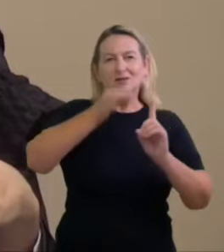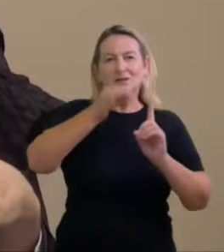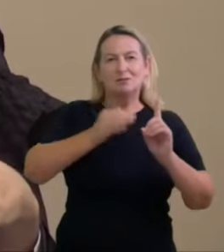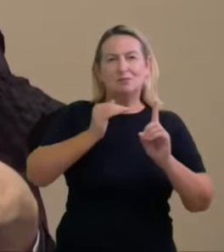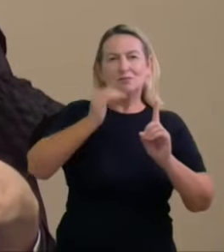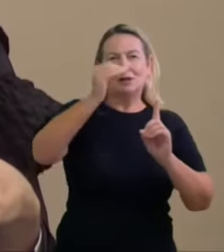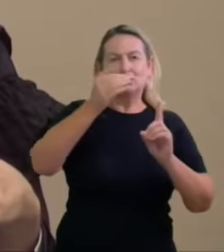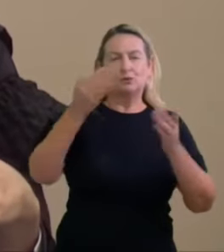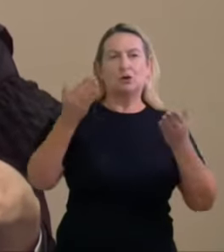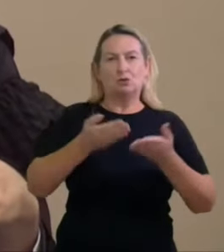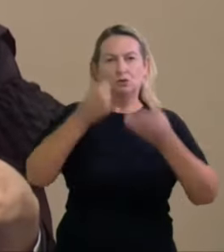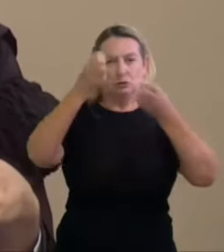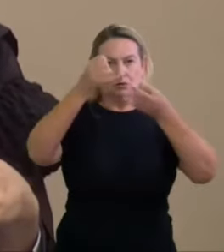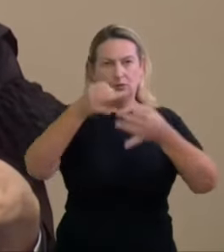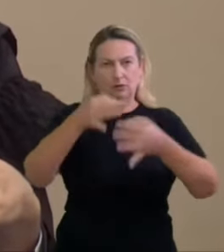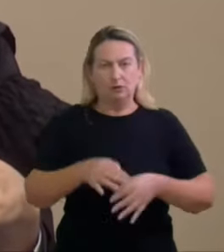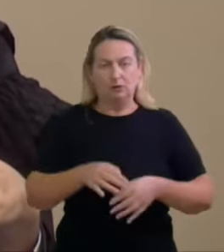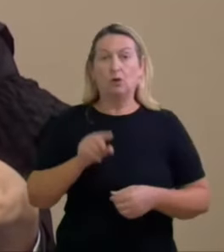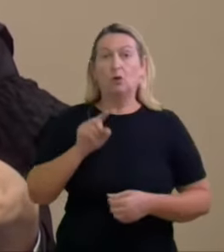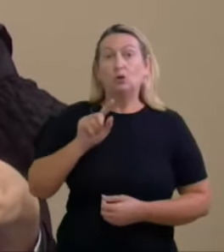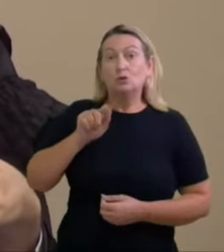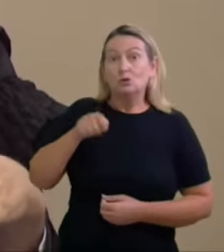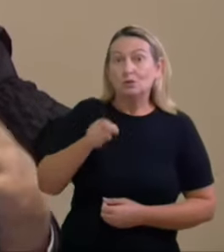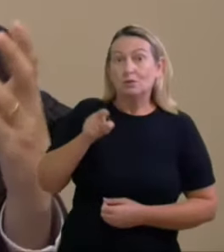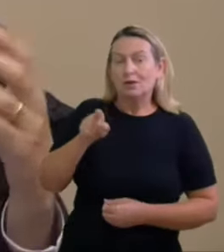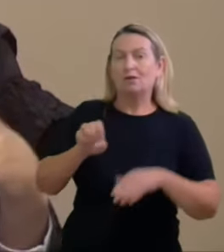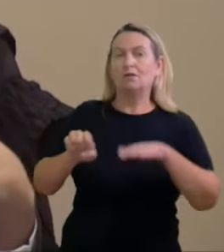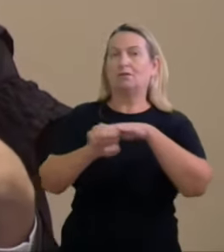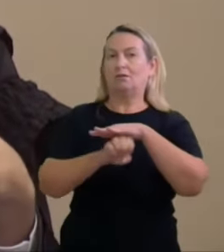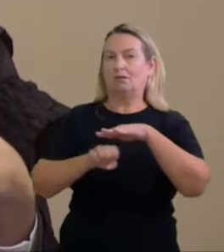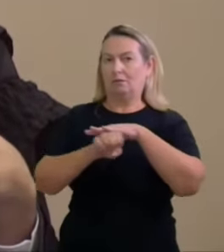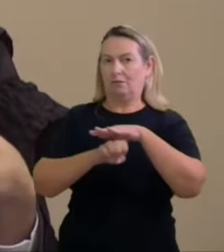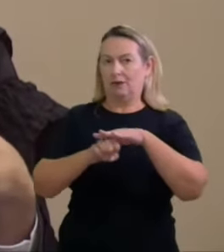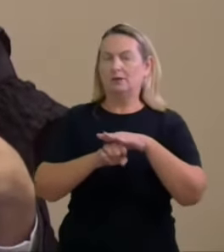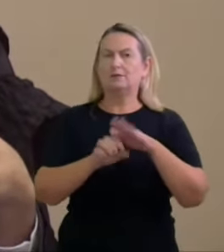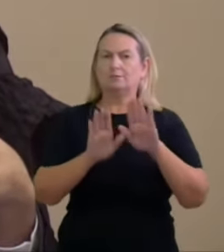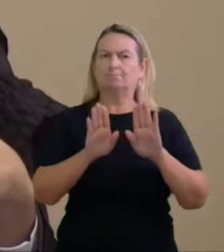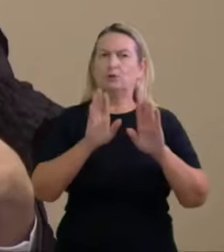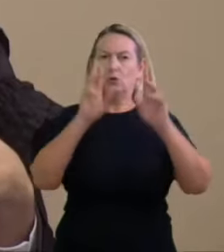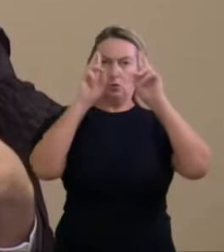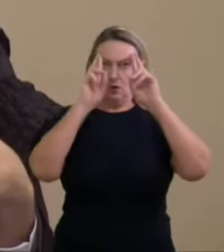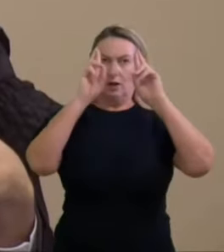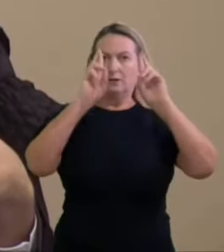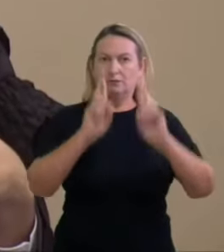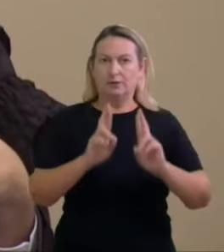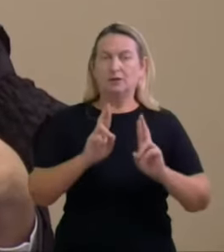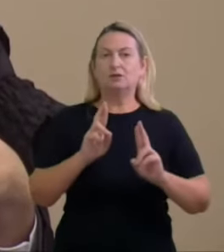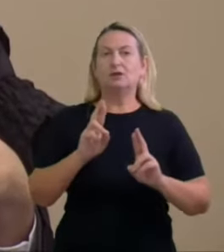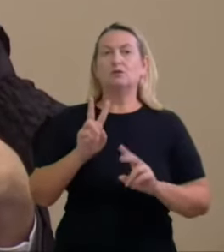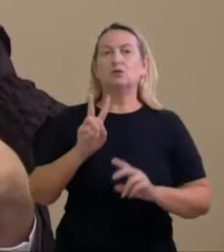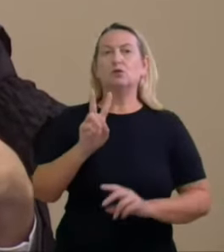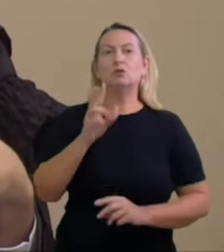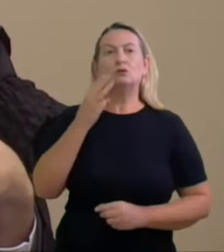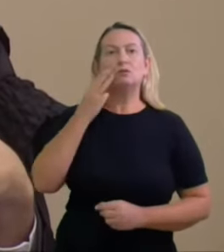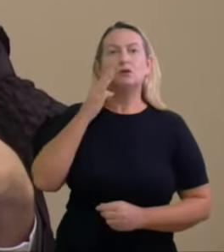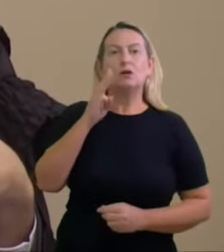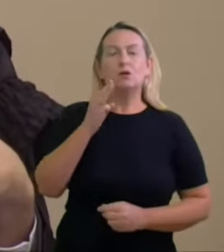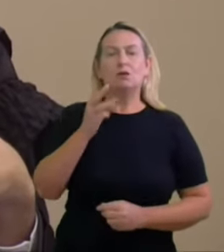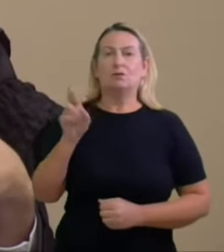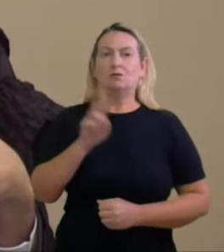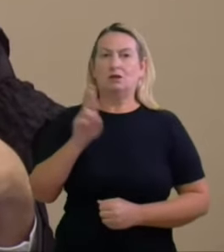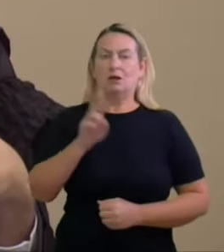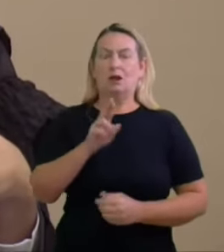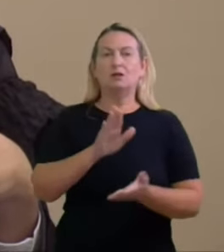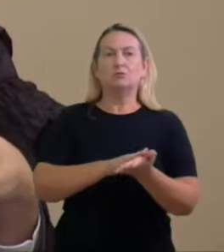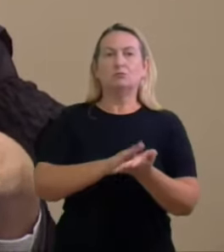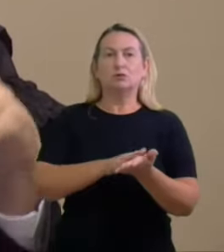respeitosamente nesse ponto aqui foram houve uma cobrança de 2 milhões de reais em